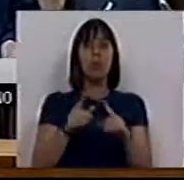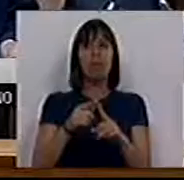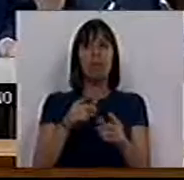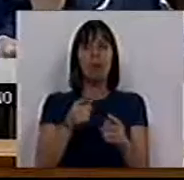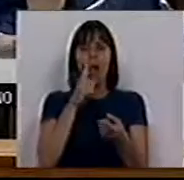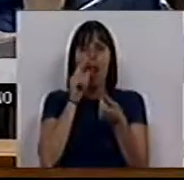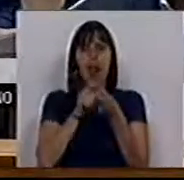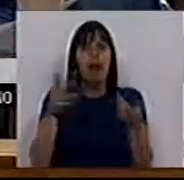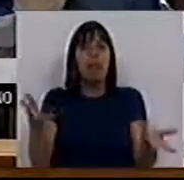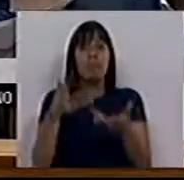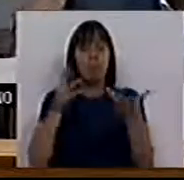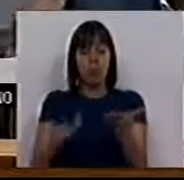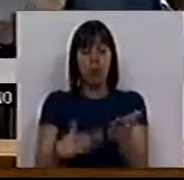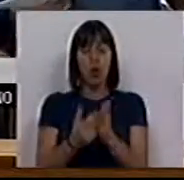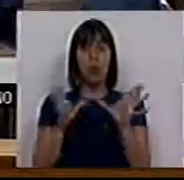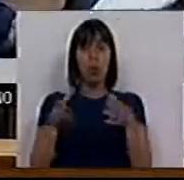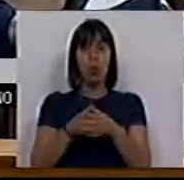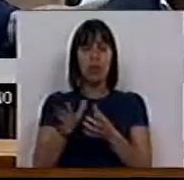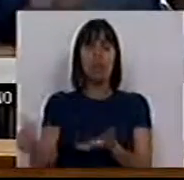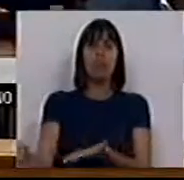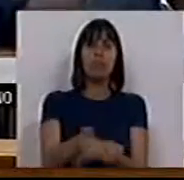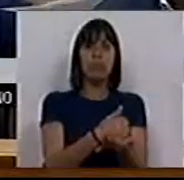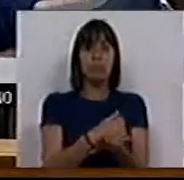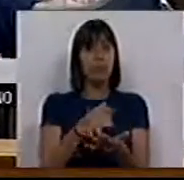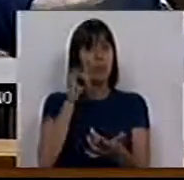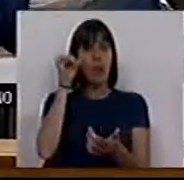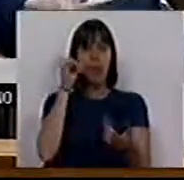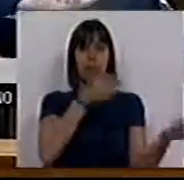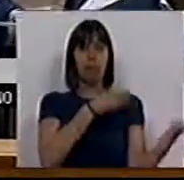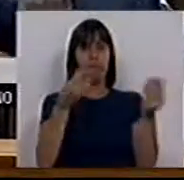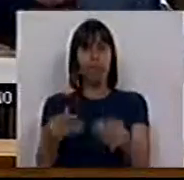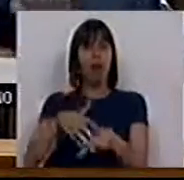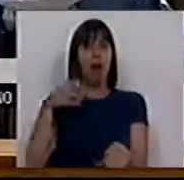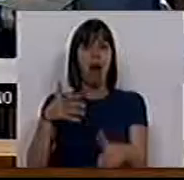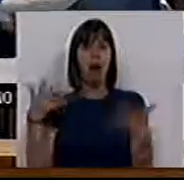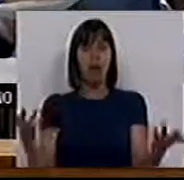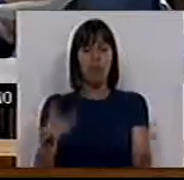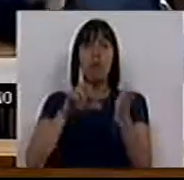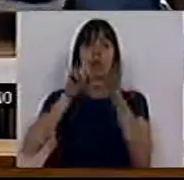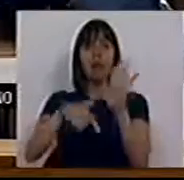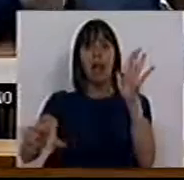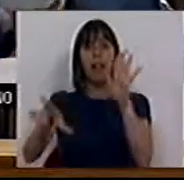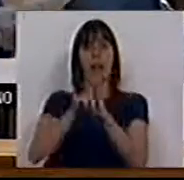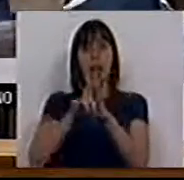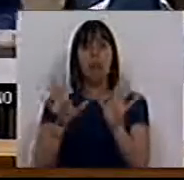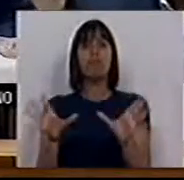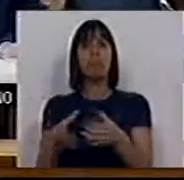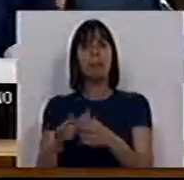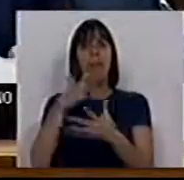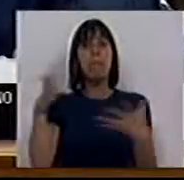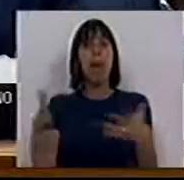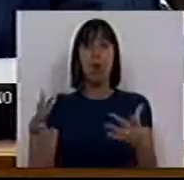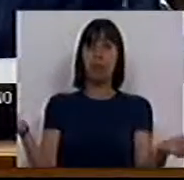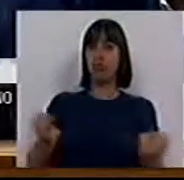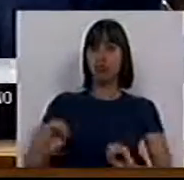tímidas propostas da Comissão de Monitorização chegam a esta Assembleia em forma de projeto-lei pelas bancadas